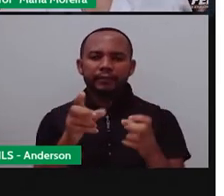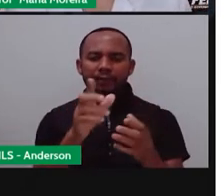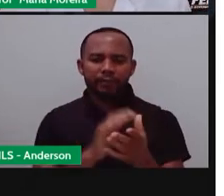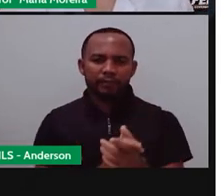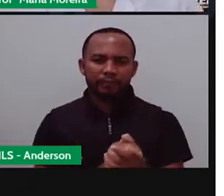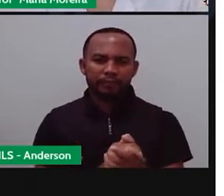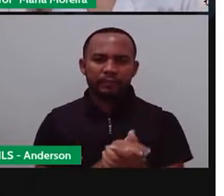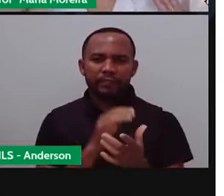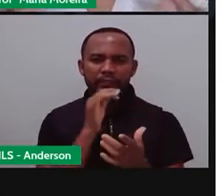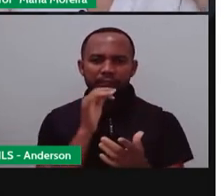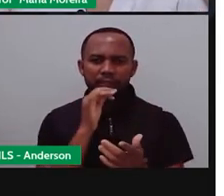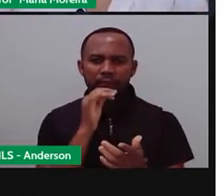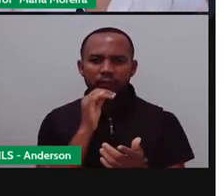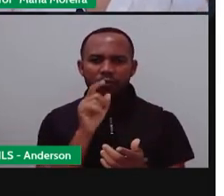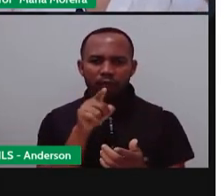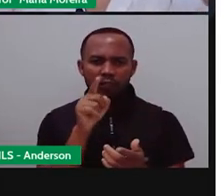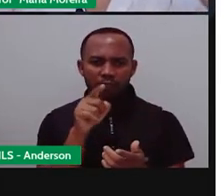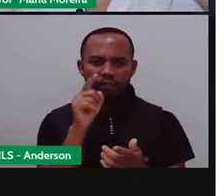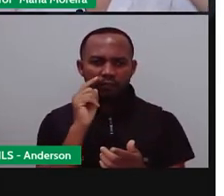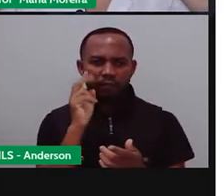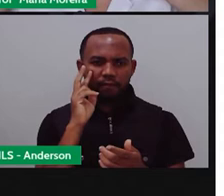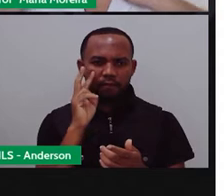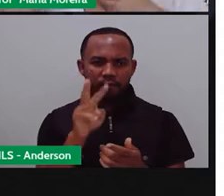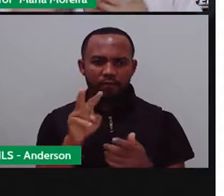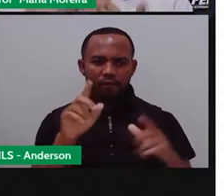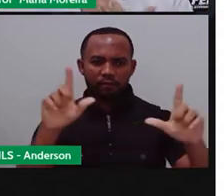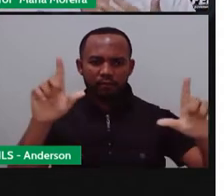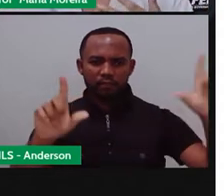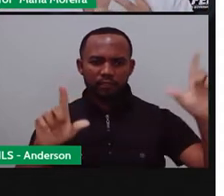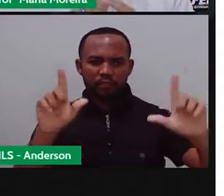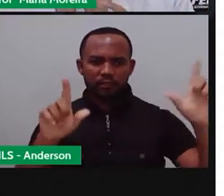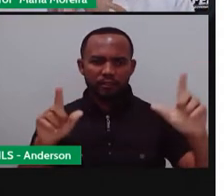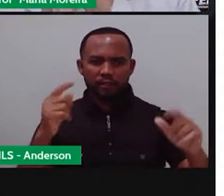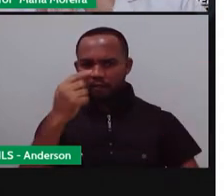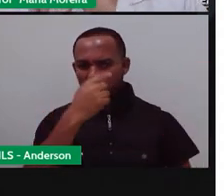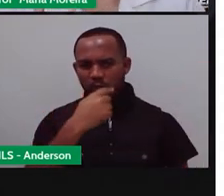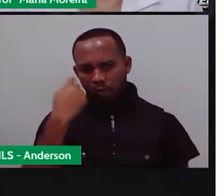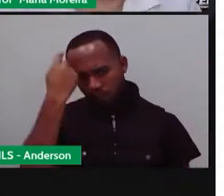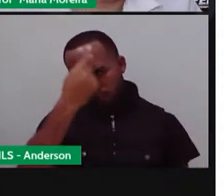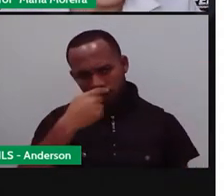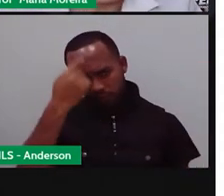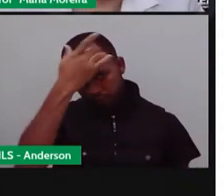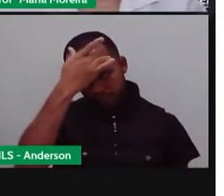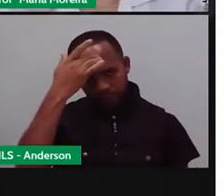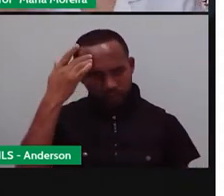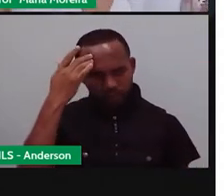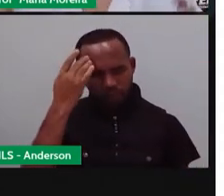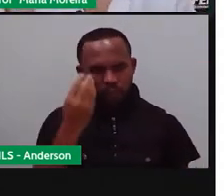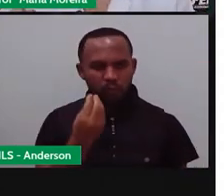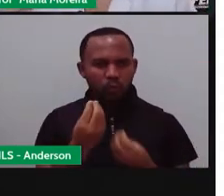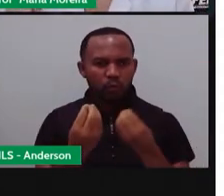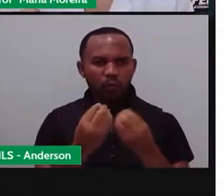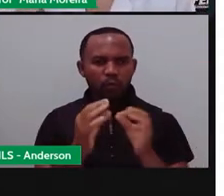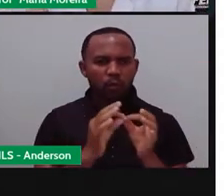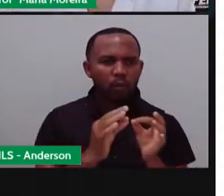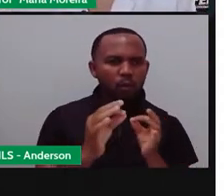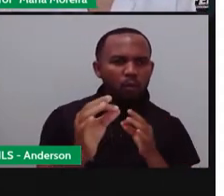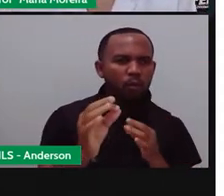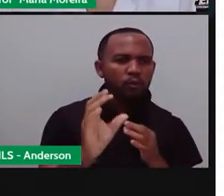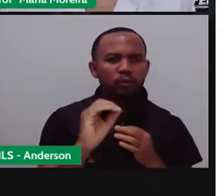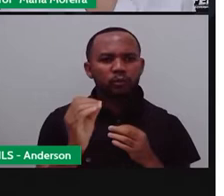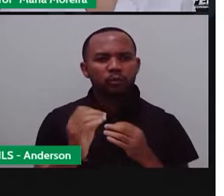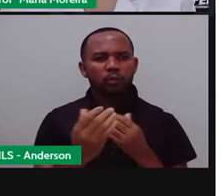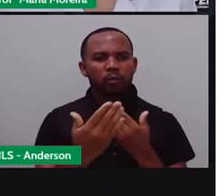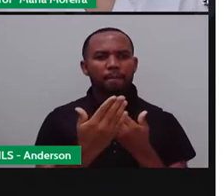se a animação for em 3D, a gente consegue perceber a profundidade do rosto das pessoas, que elas estão se aproximando, estão se distanciando.